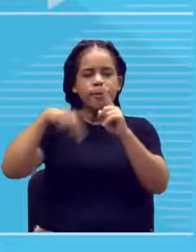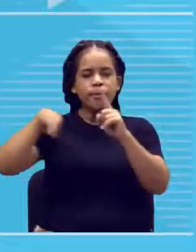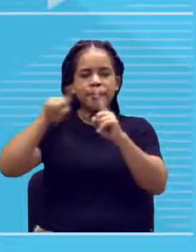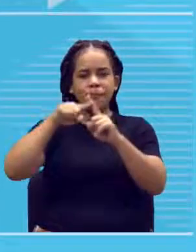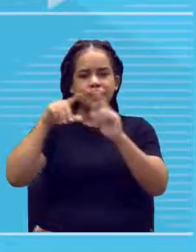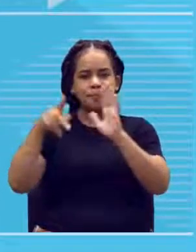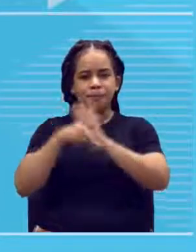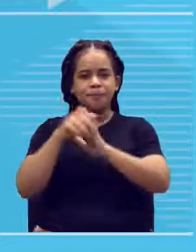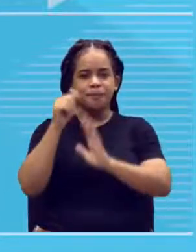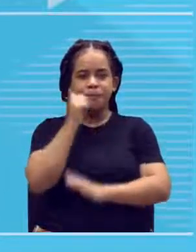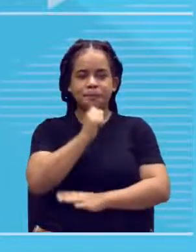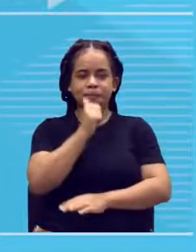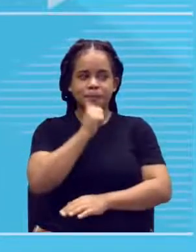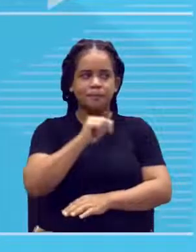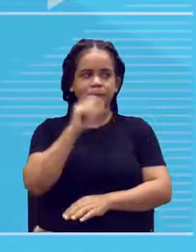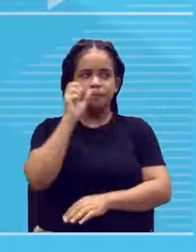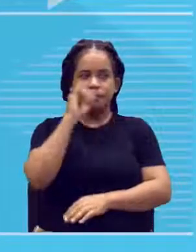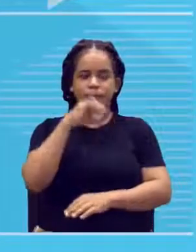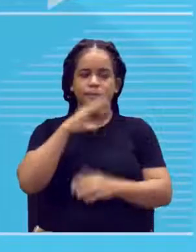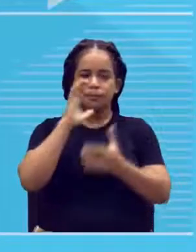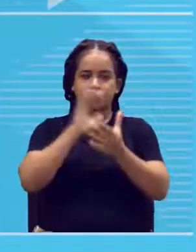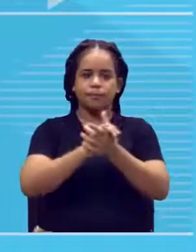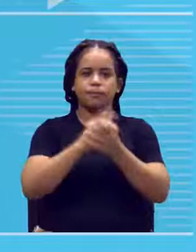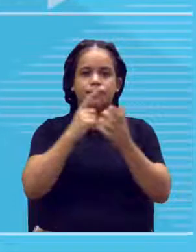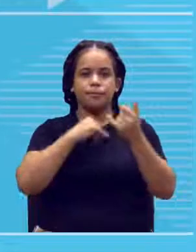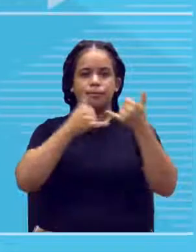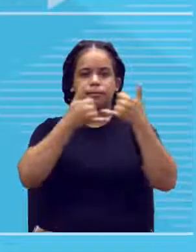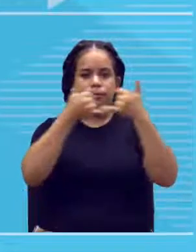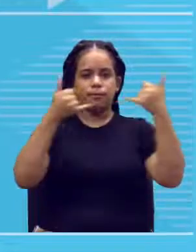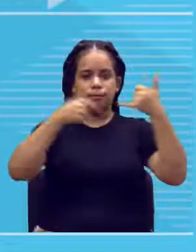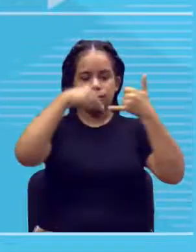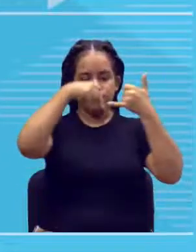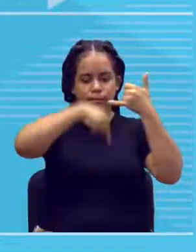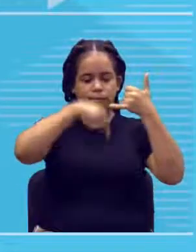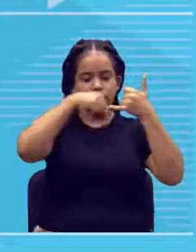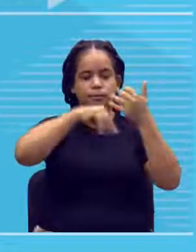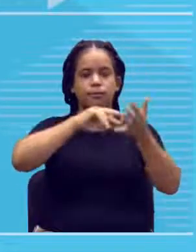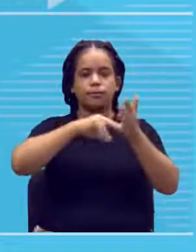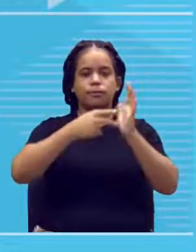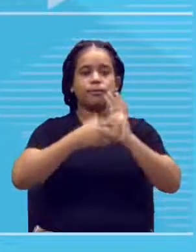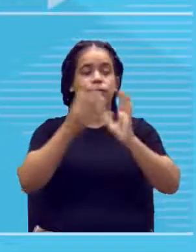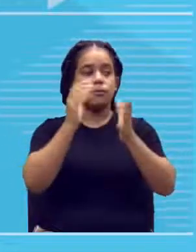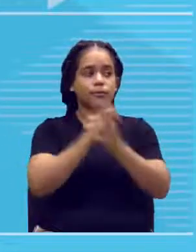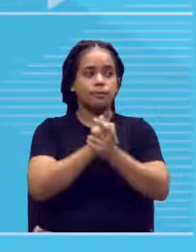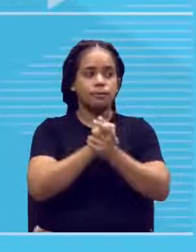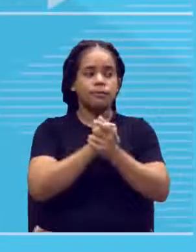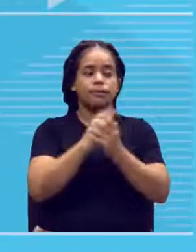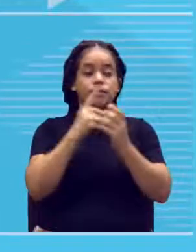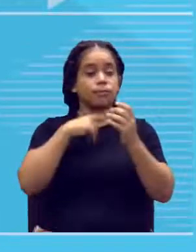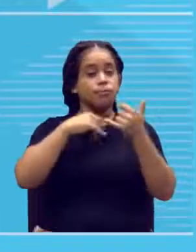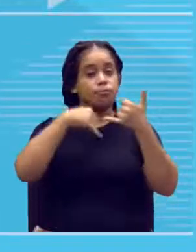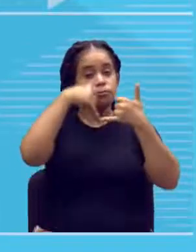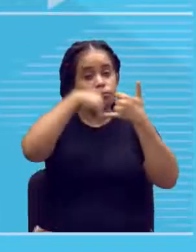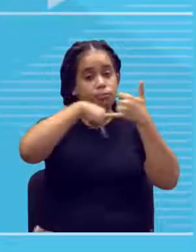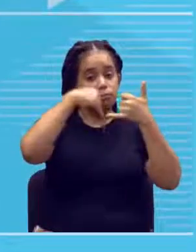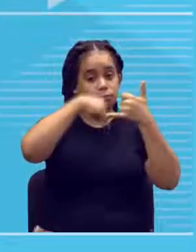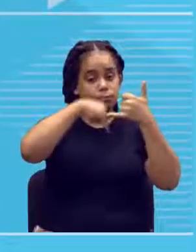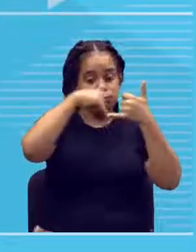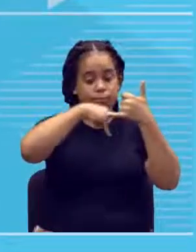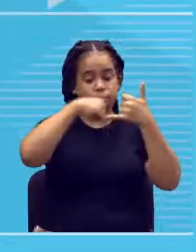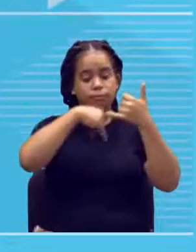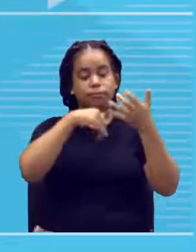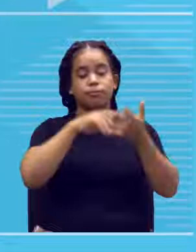feminino. Tenho filho, então, linha, significa dizer o quê? Casamento. Desci essa linha, vai gerar uns